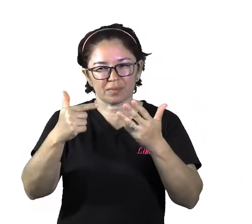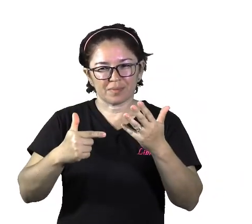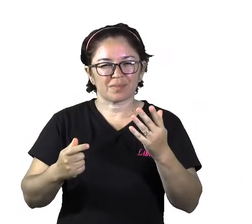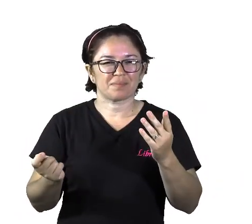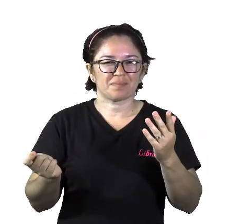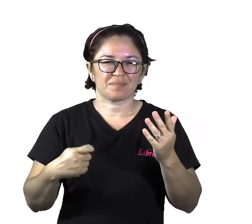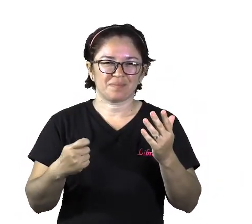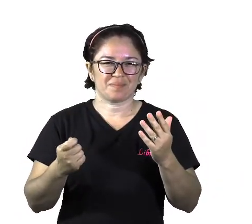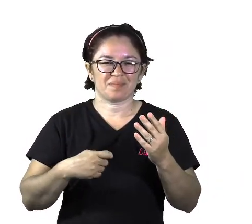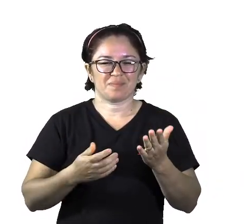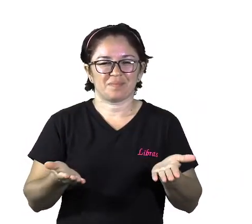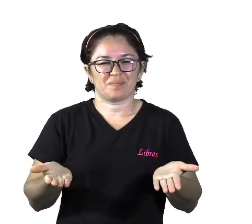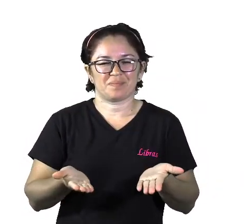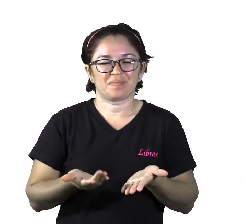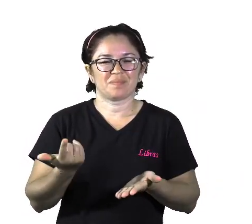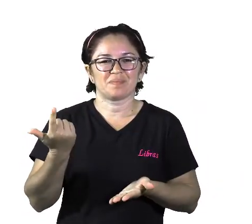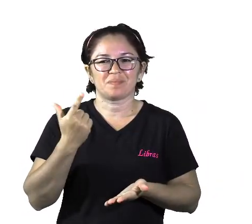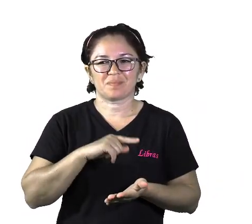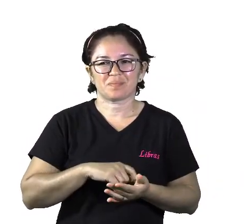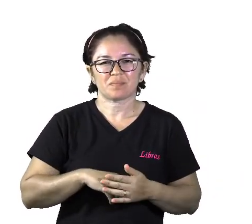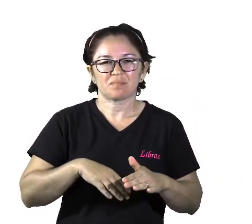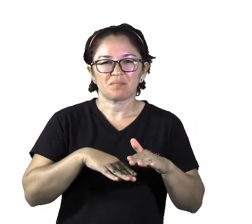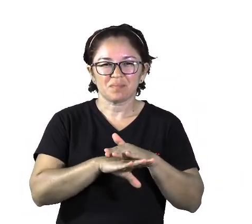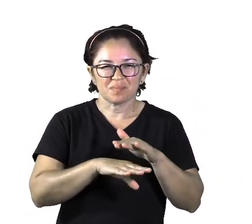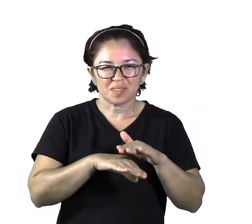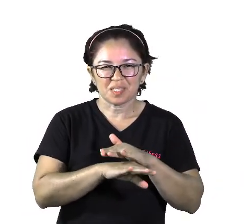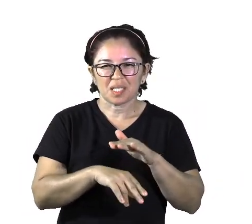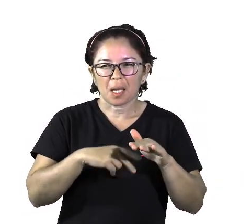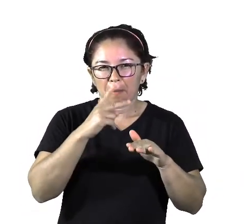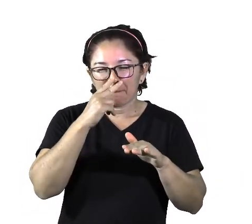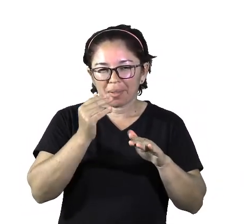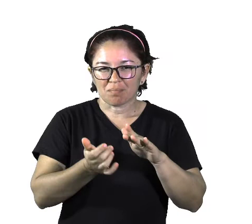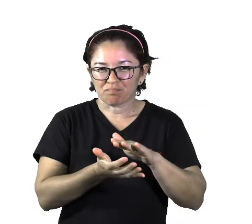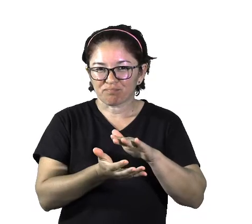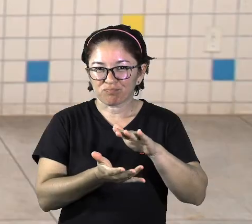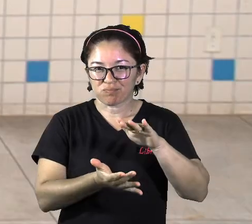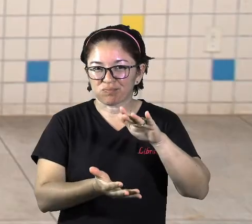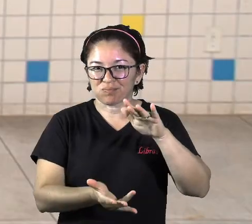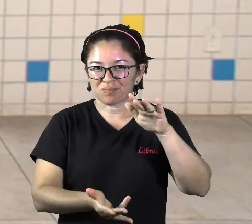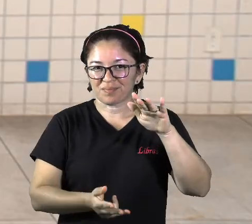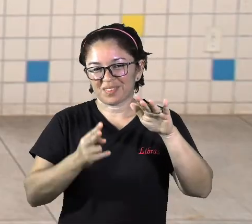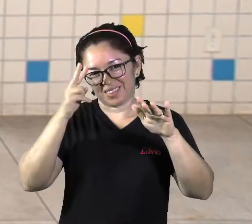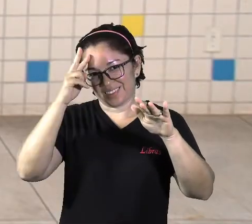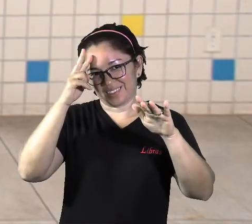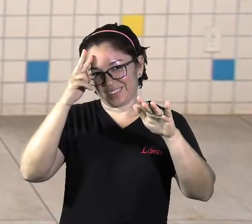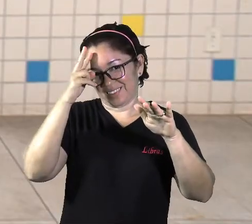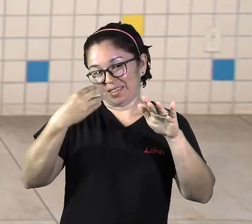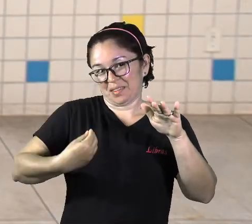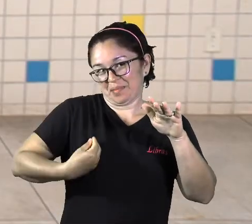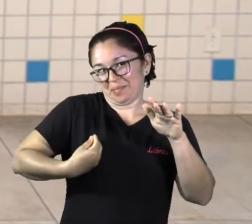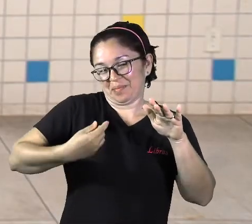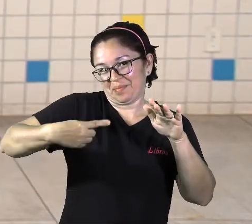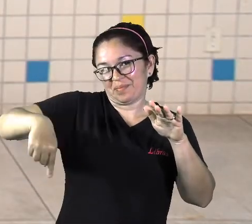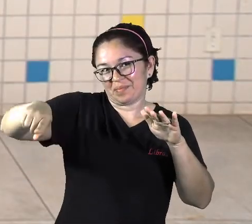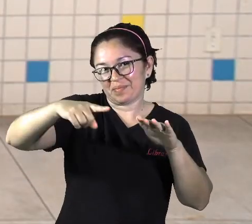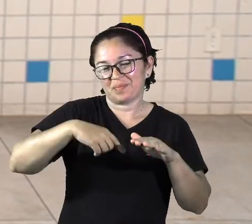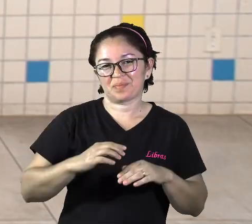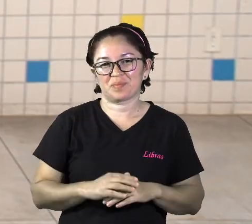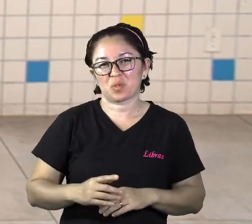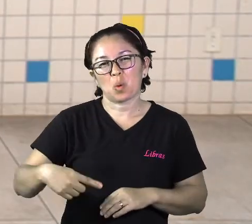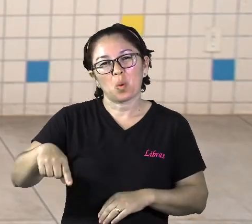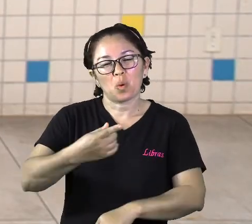vai acumulando e contando ali a nossa história, os nossos hábitos, as nossas